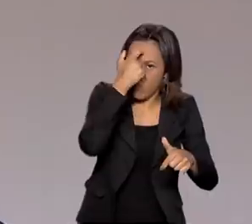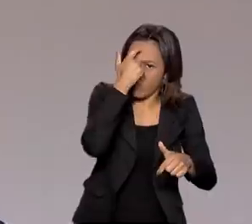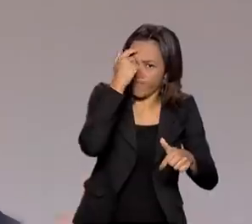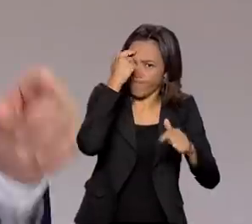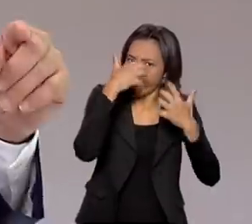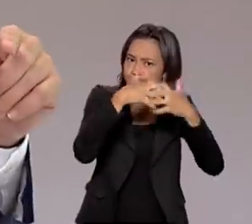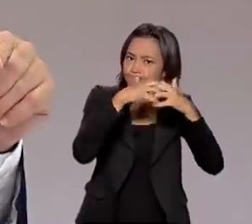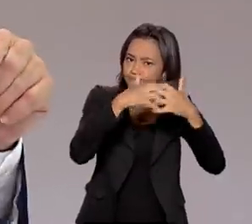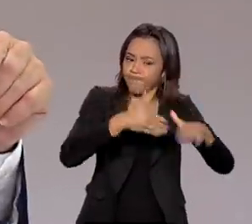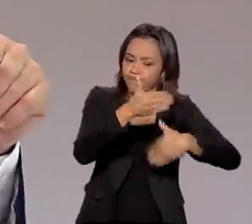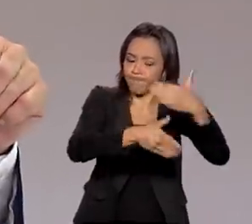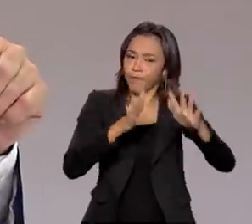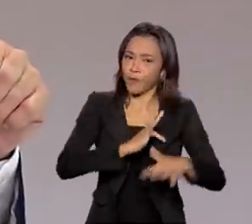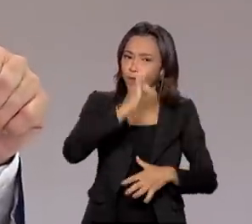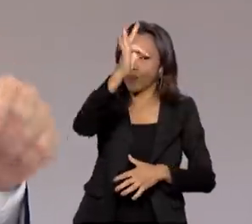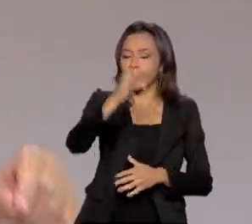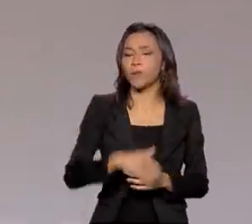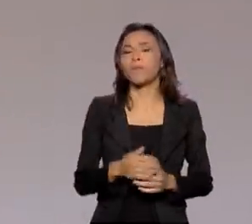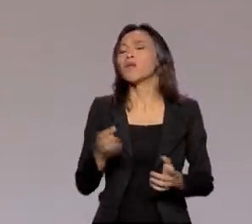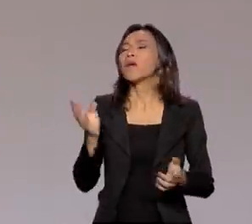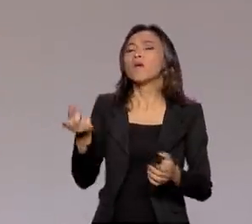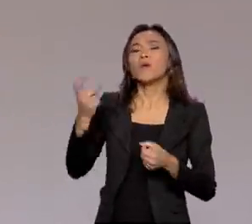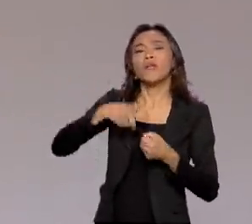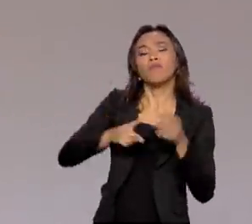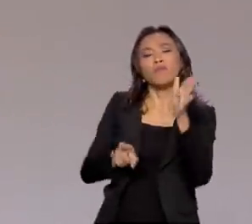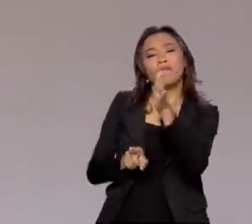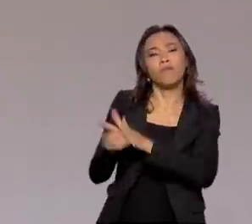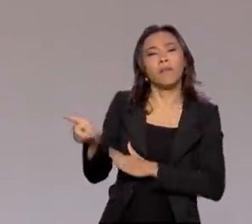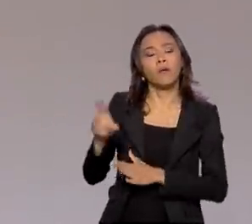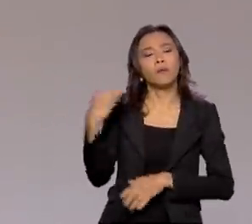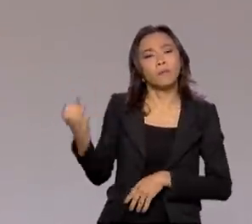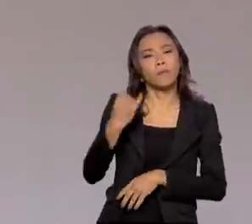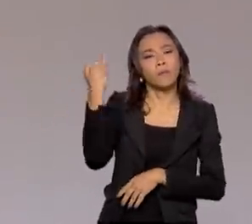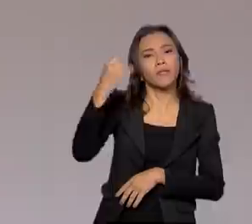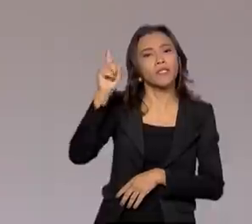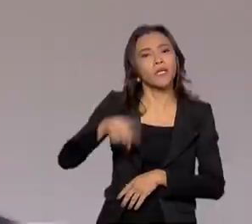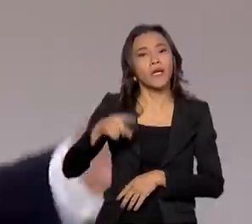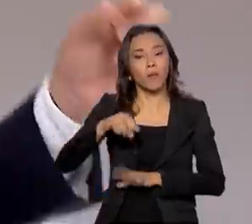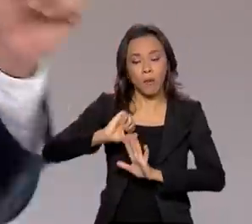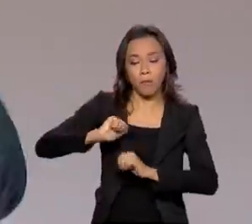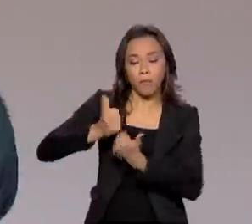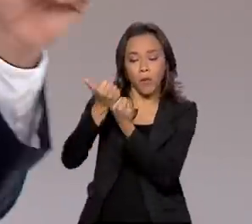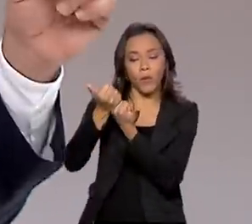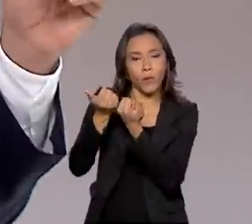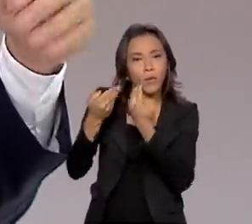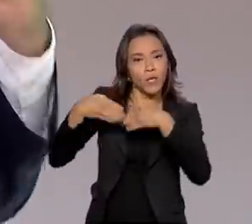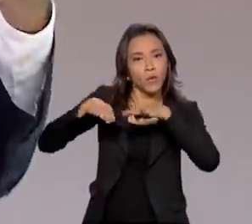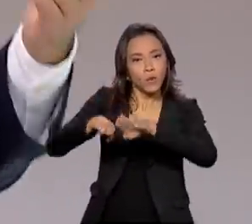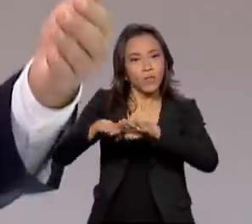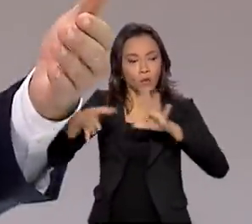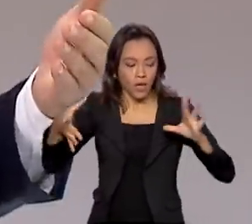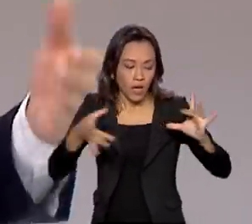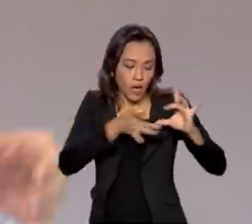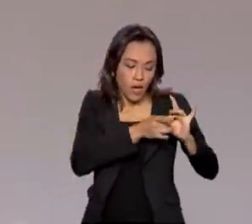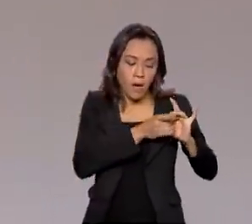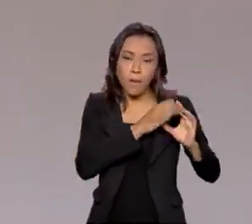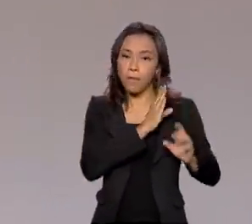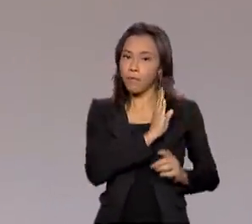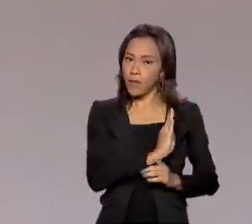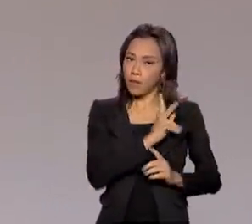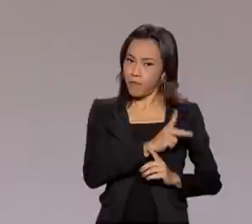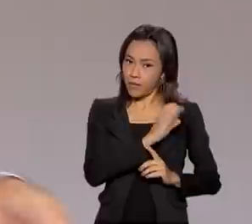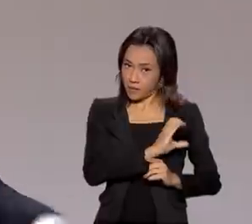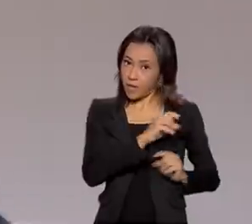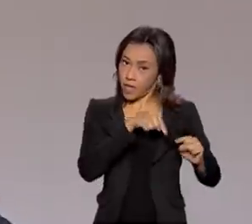futuro. Eu queria retomar só uma questão importante que o senhor colocou, que é o auxílio inclusão. Ele dialoga com o BPC, que também é